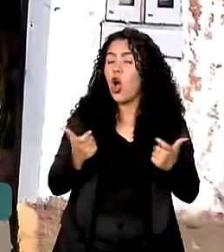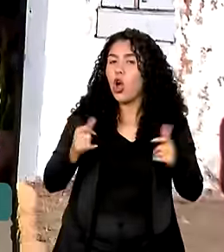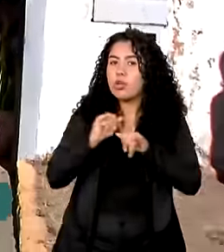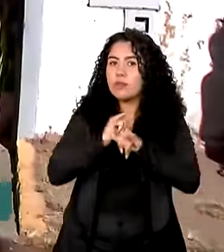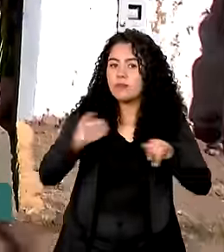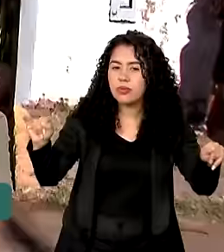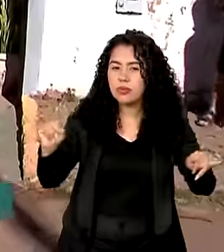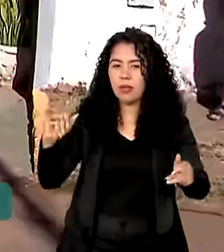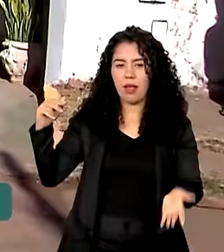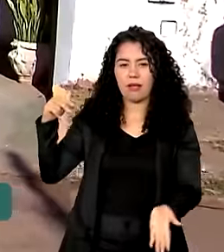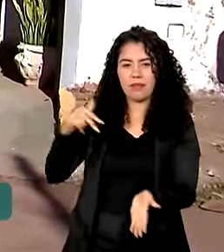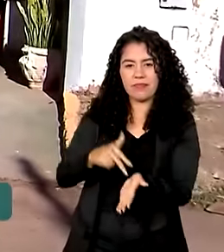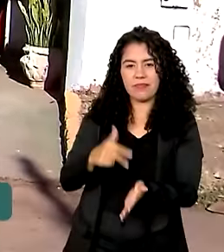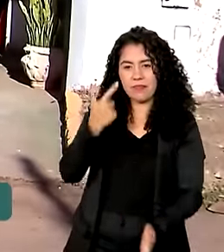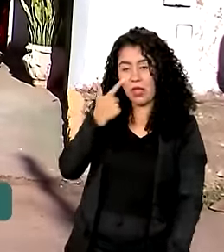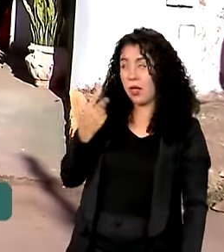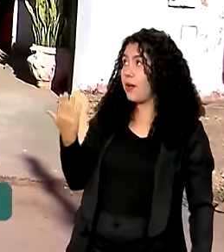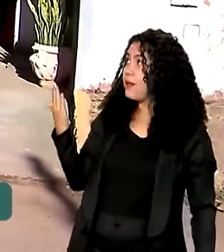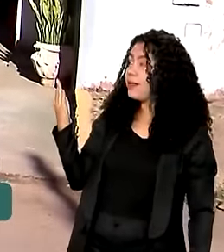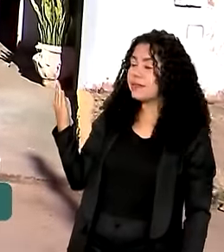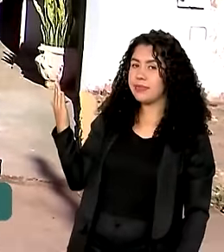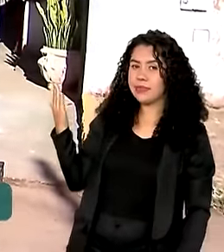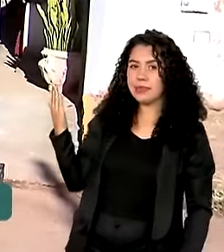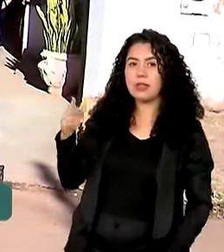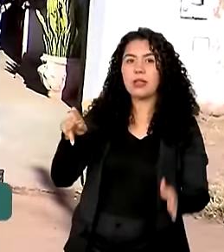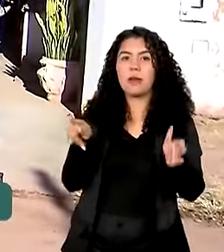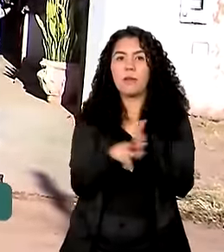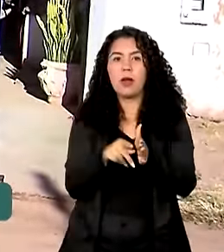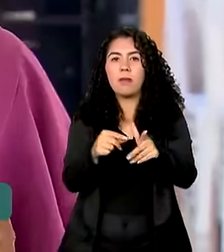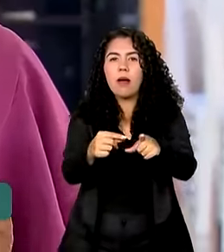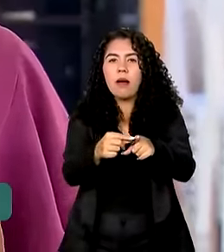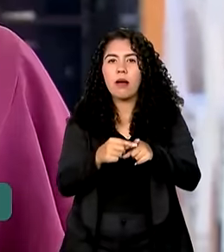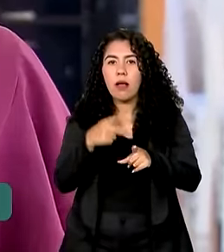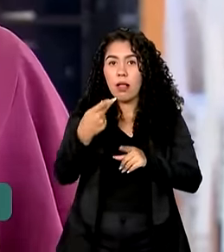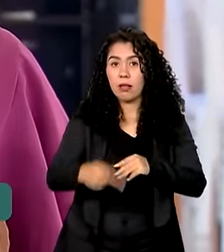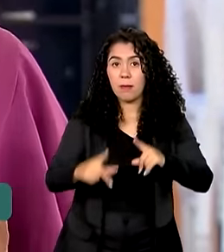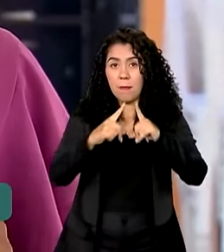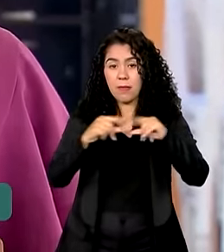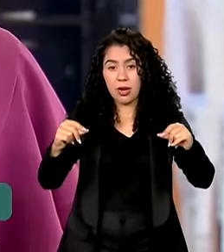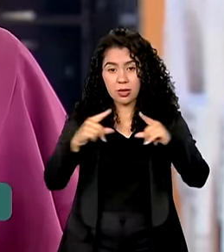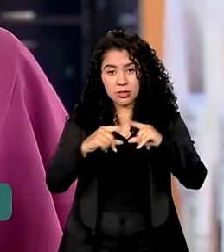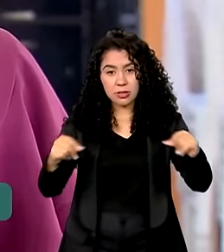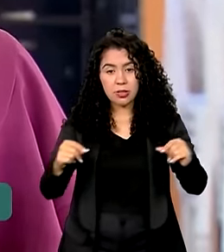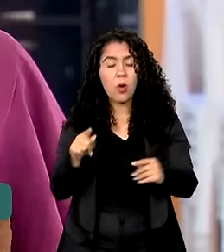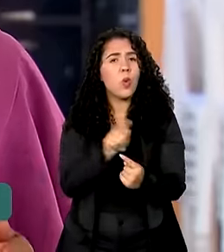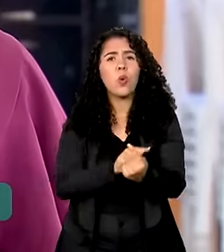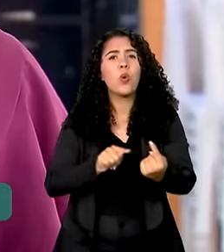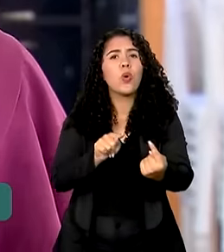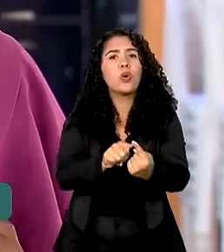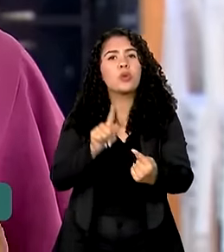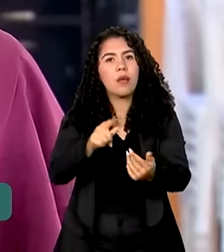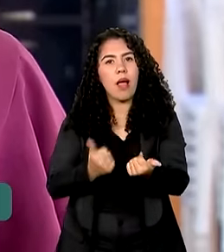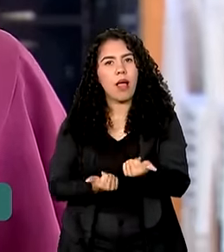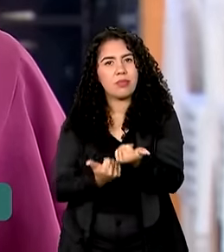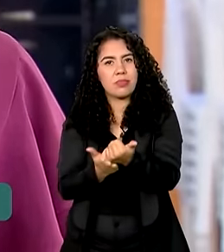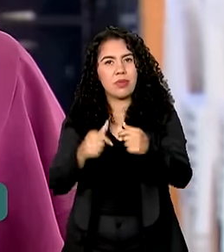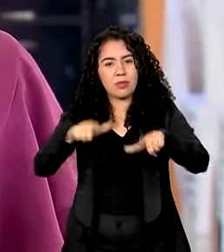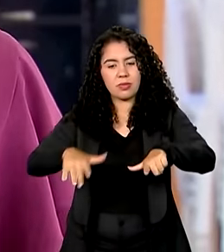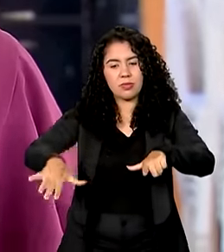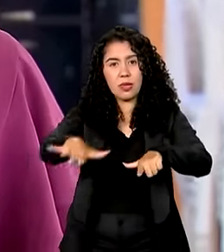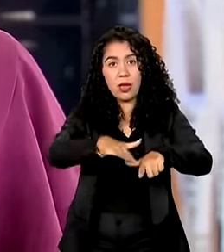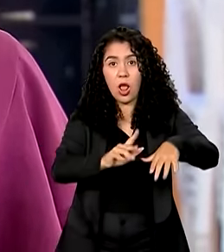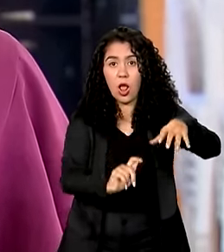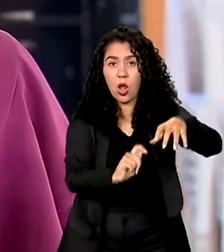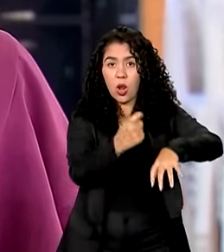organização que atende famílias de uma região periférica de Brasília. A ideia é ajudar espaços como este, um quilombo